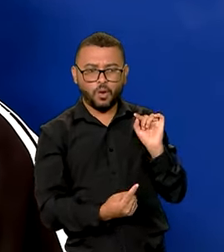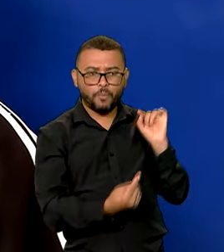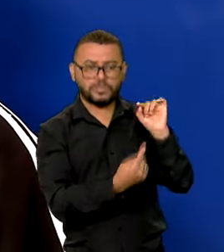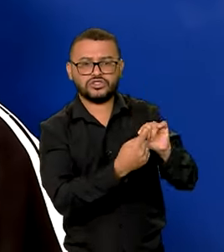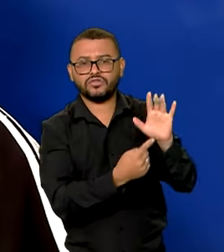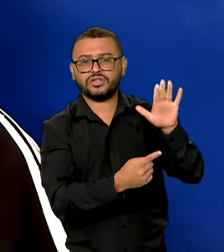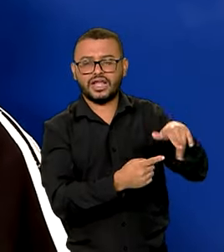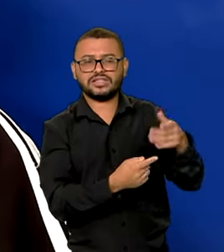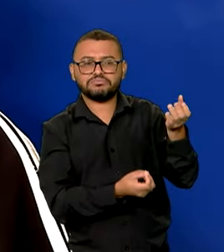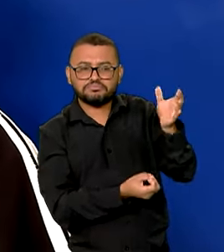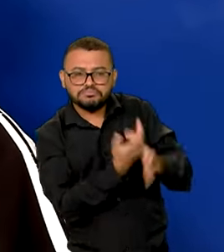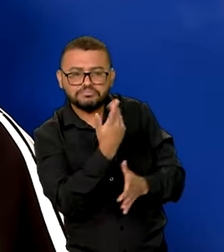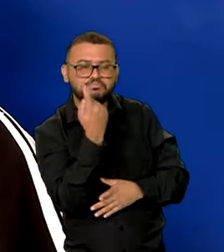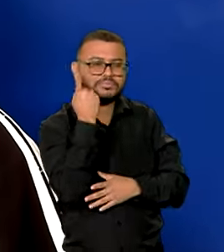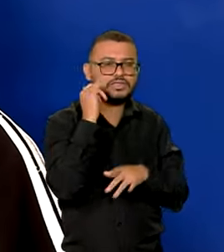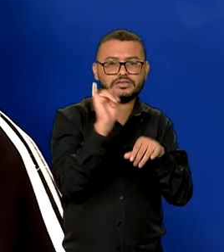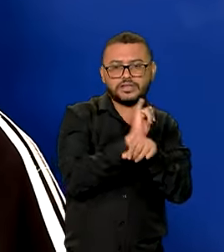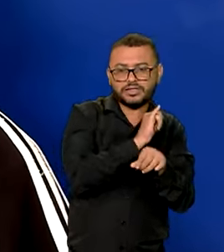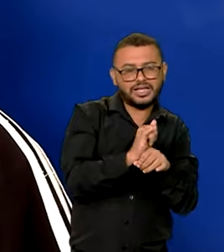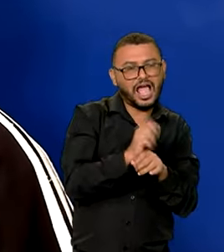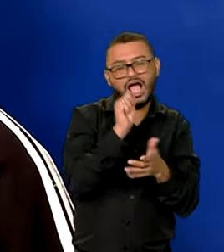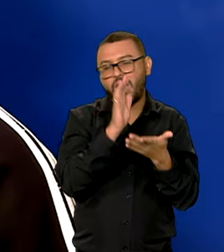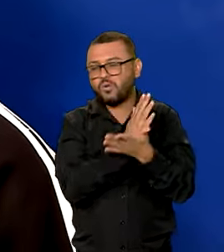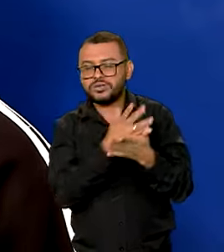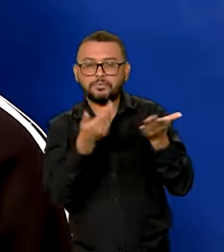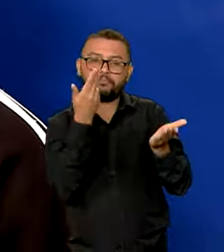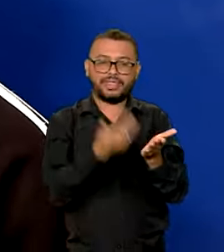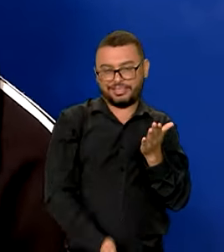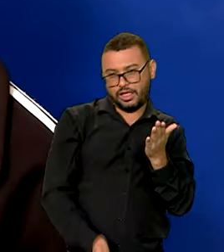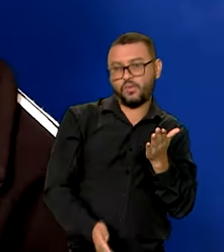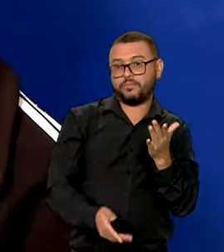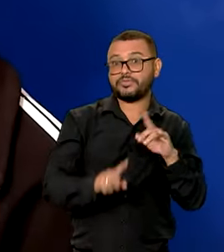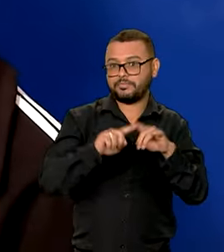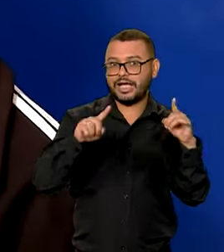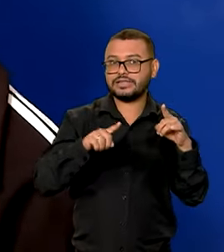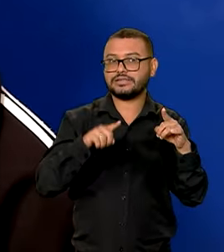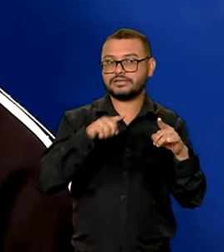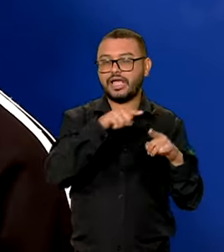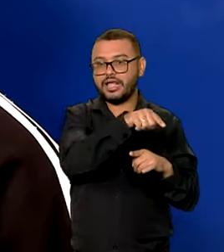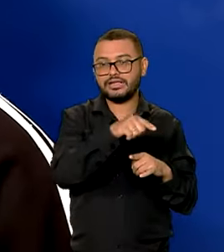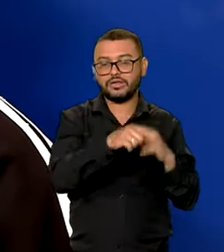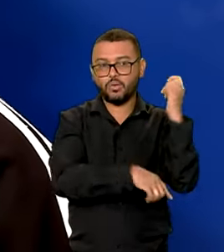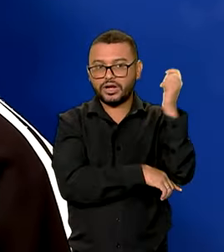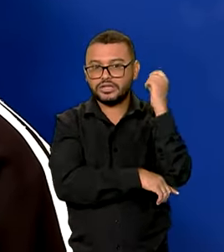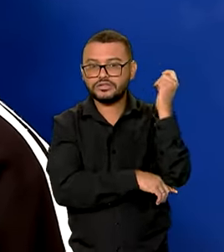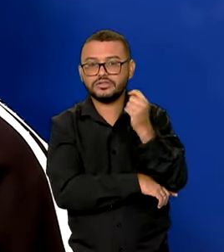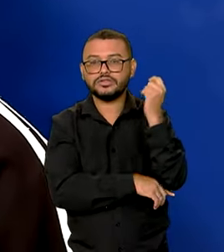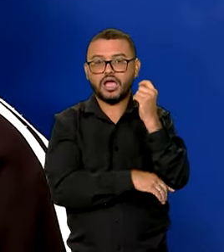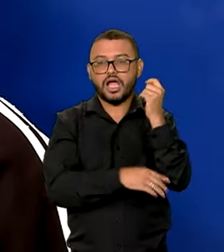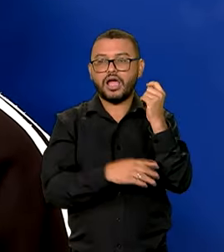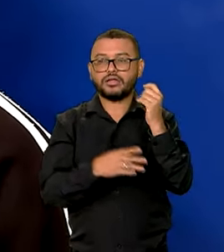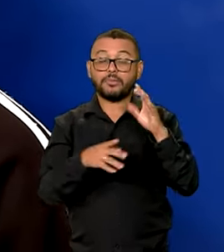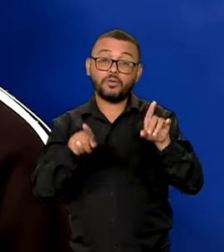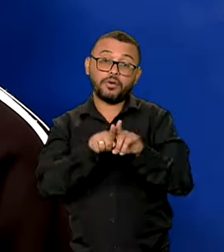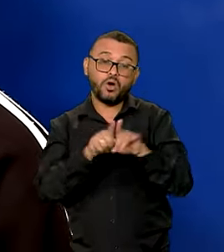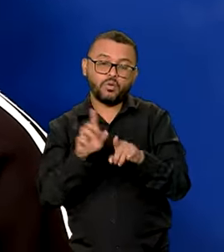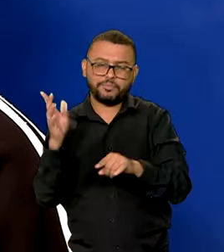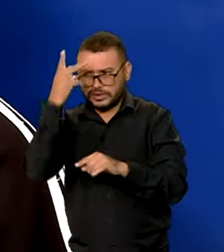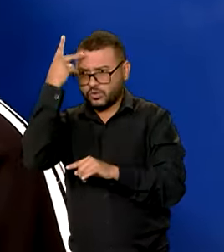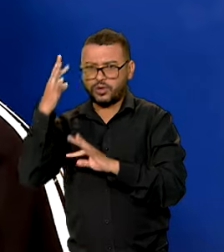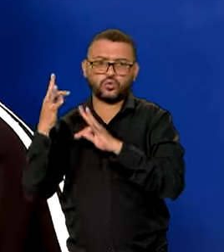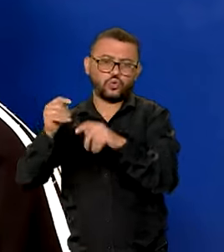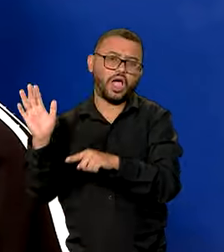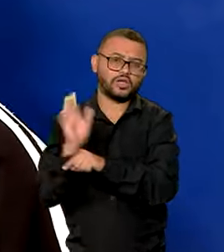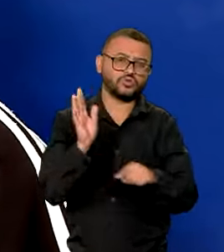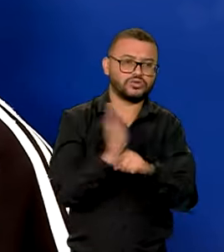que eles plantaram, não colheram certas coisas, mas, graças a Deus, está correndo bem. Estou vendo que o povo está, todo mundo ajudando. Se Deus quiser,